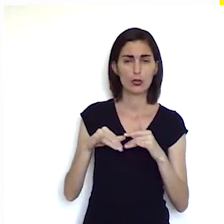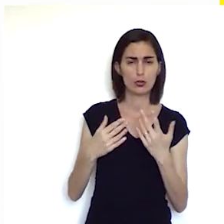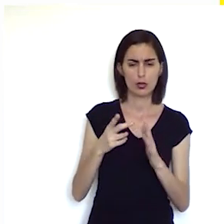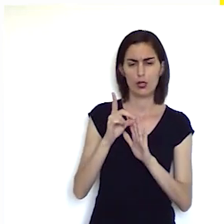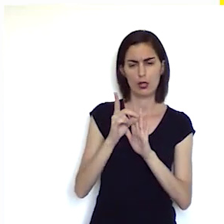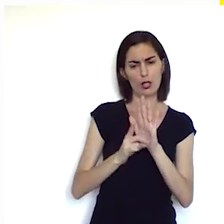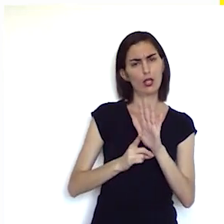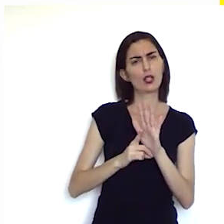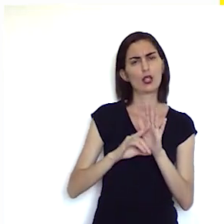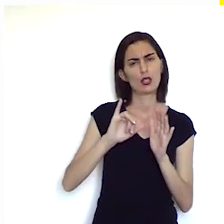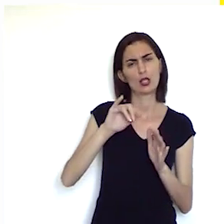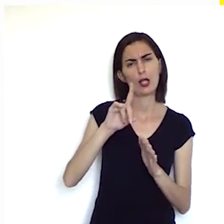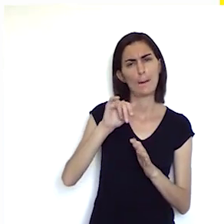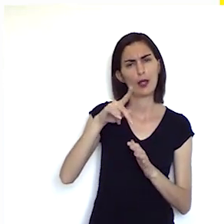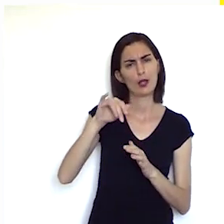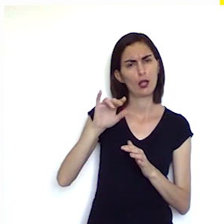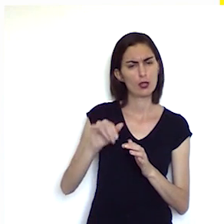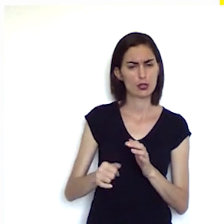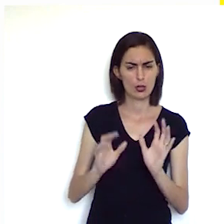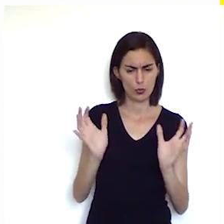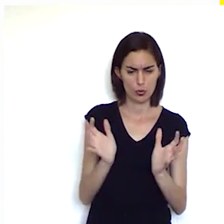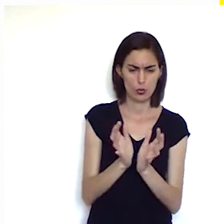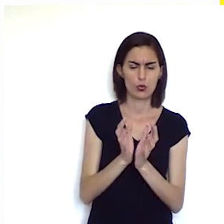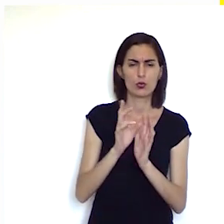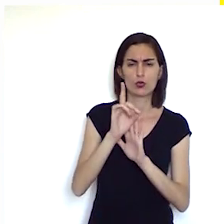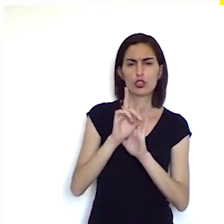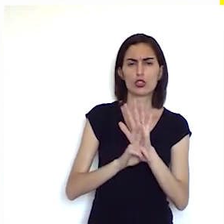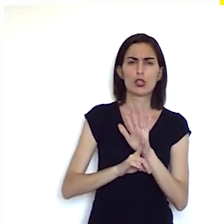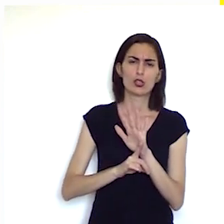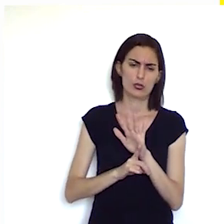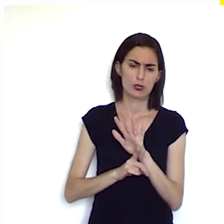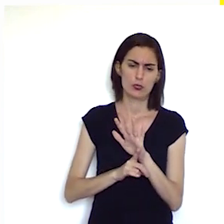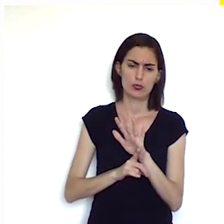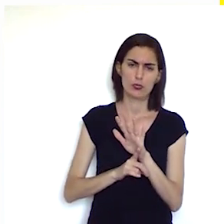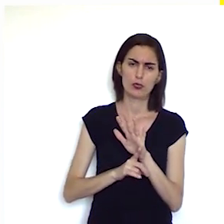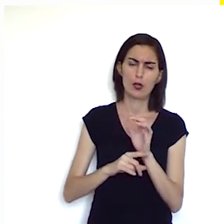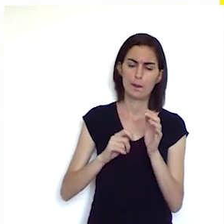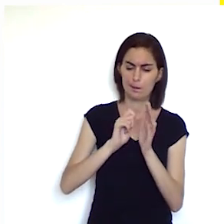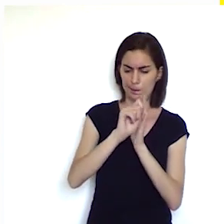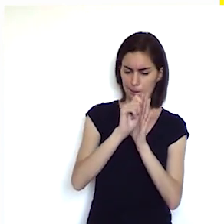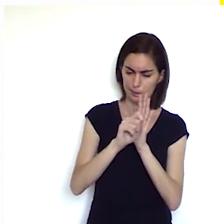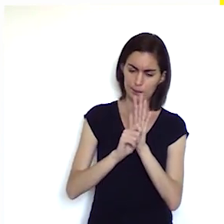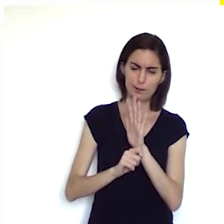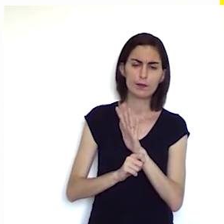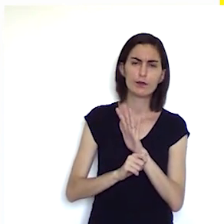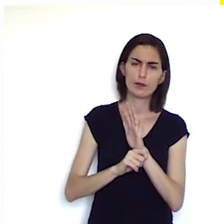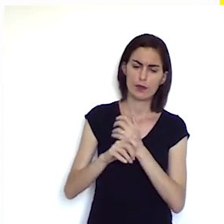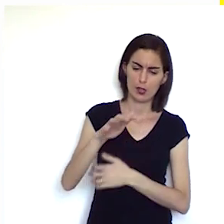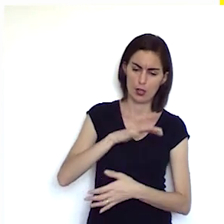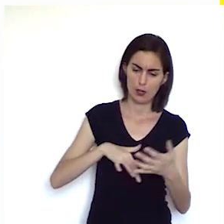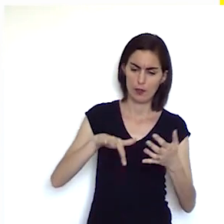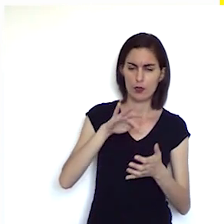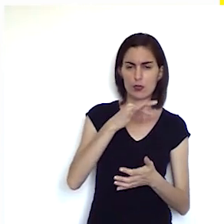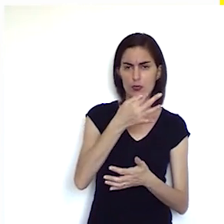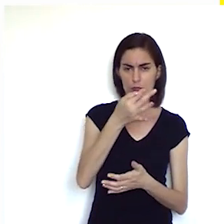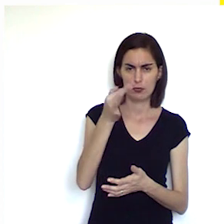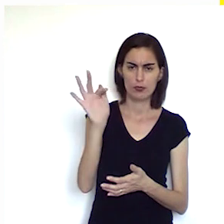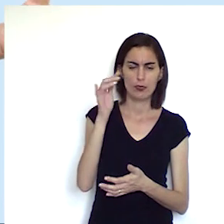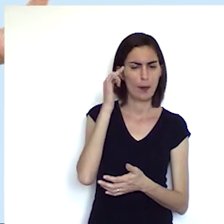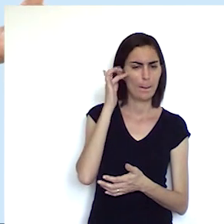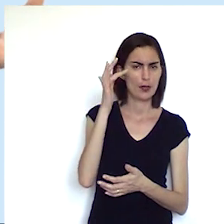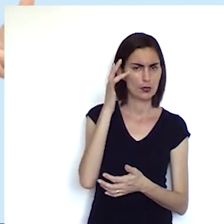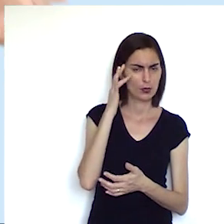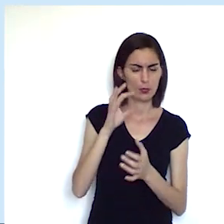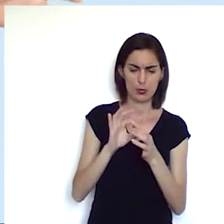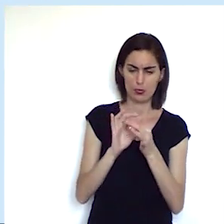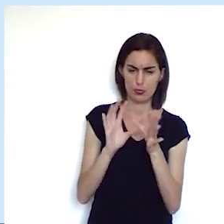declaração de independência proclamou um conjunto de direitos que foram ratificados na revolução francesa então o pensamento